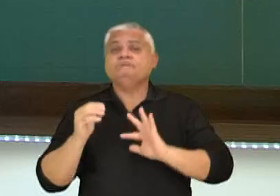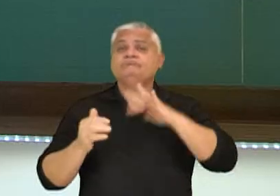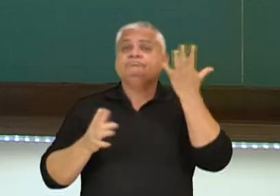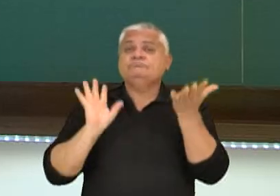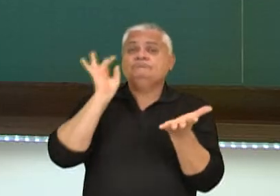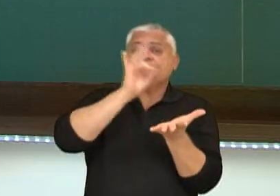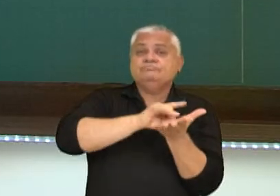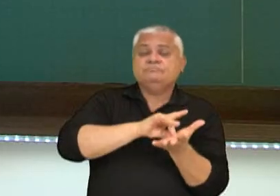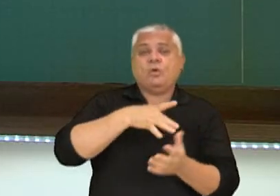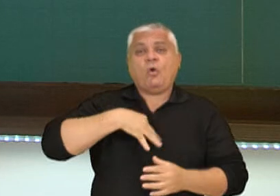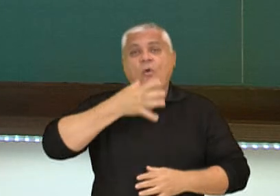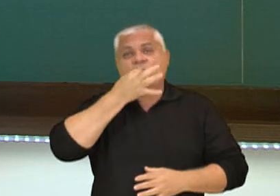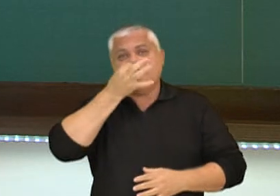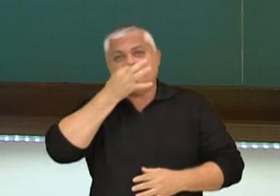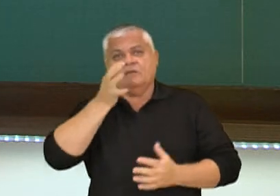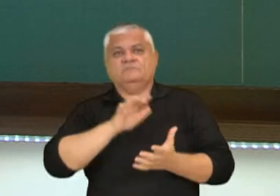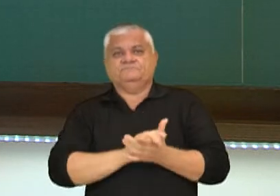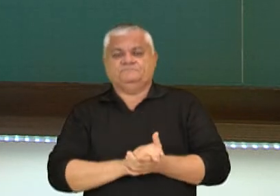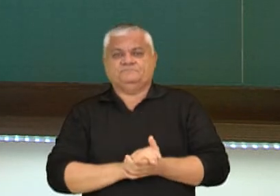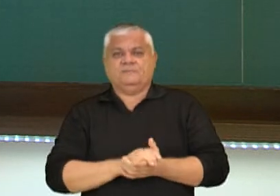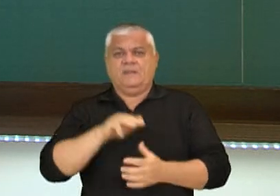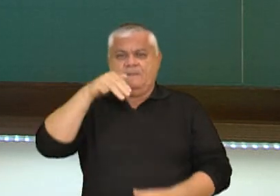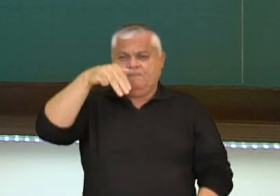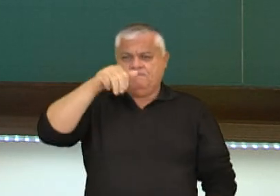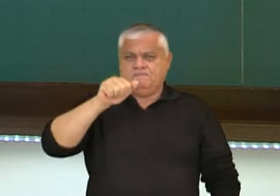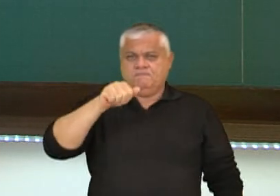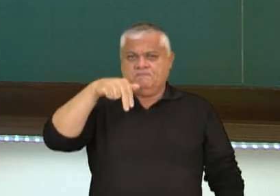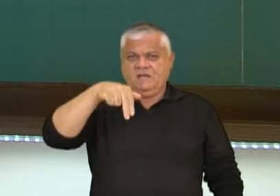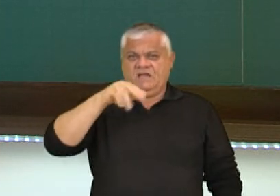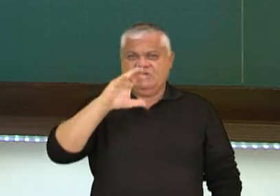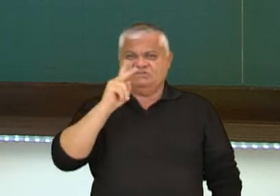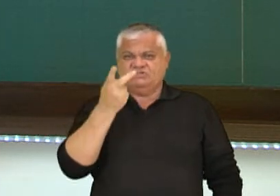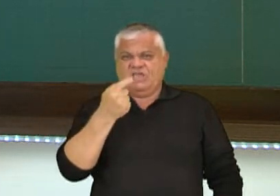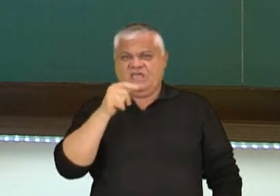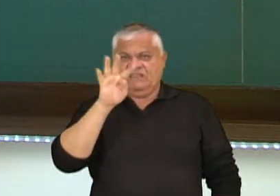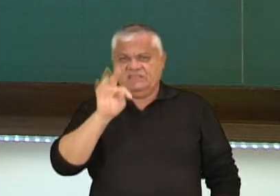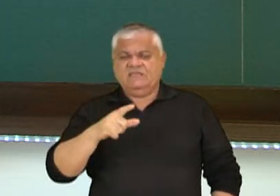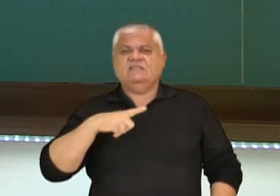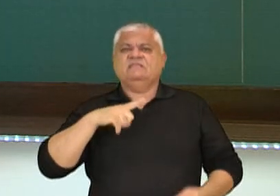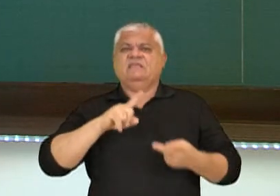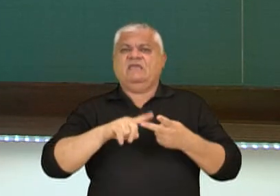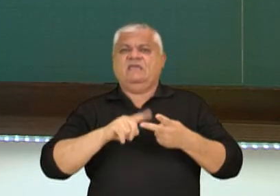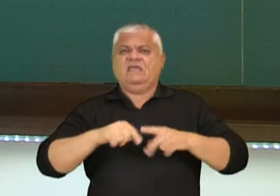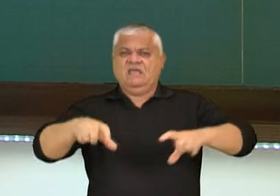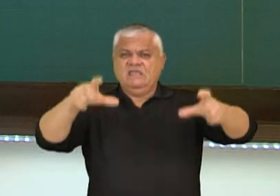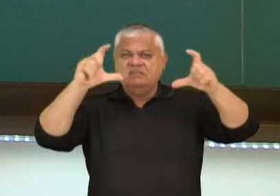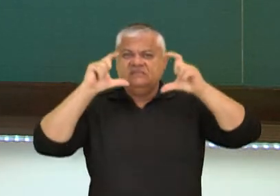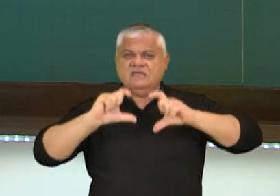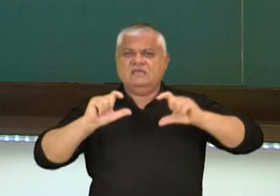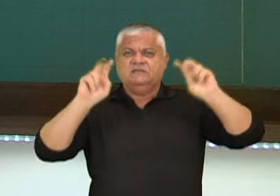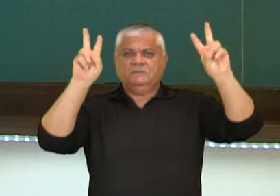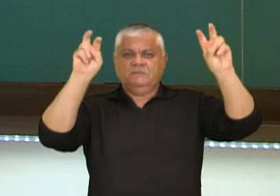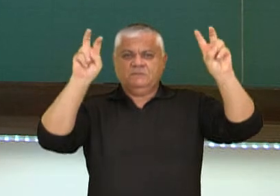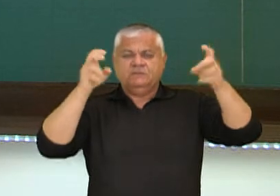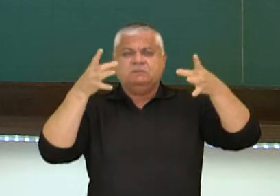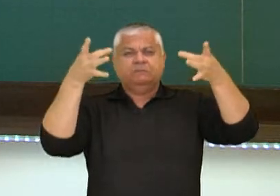opiniões. Nós temos aqui manchete, lide, corpo do texto, descrição, narração,